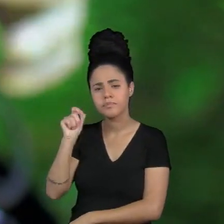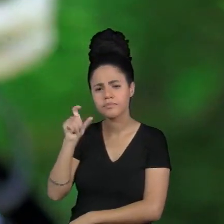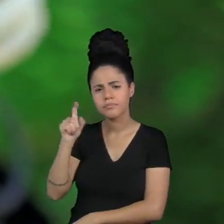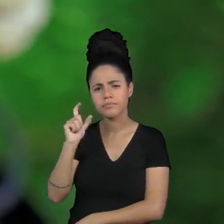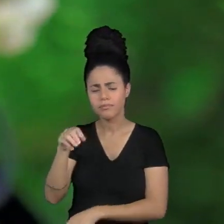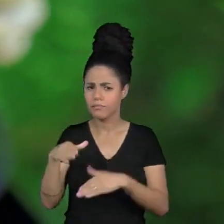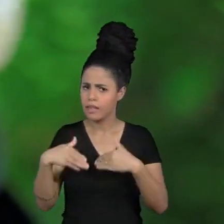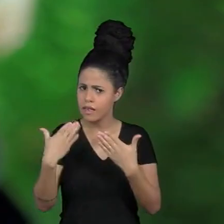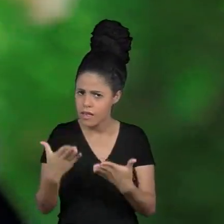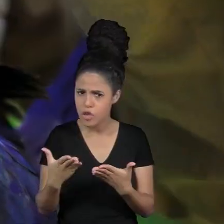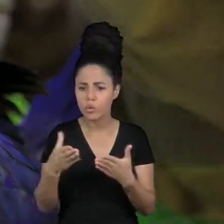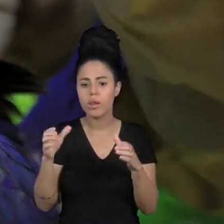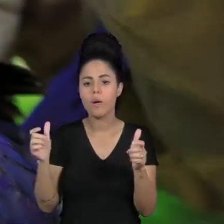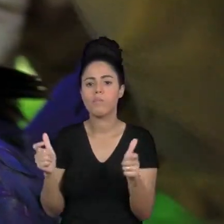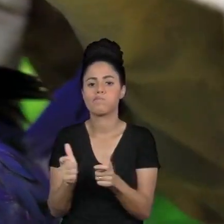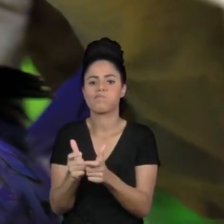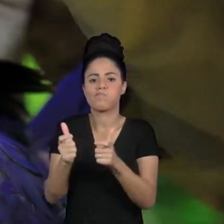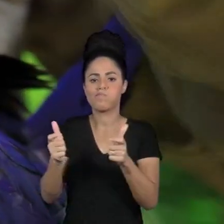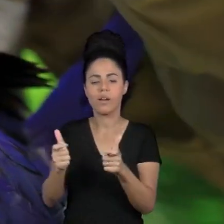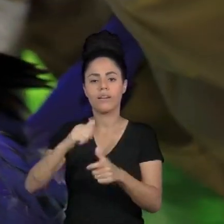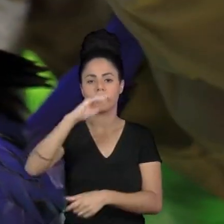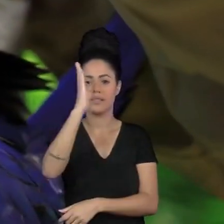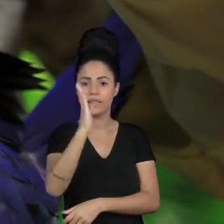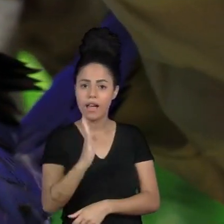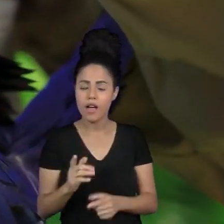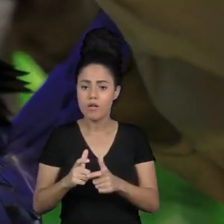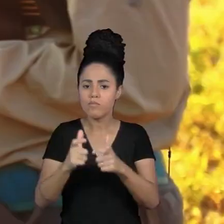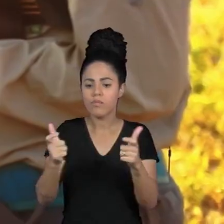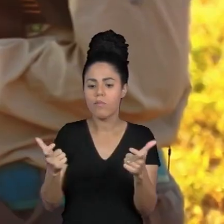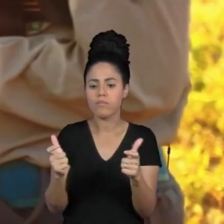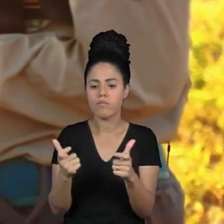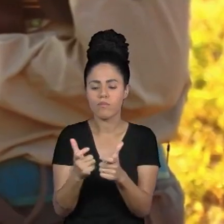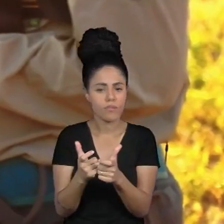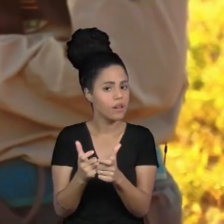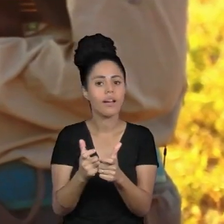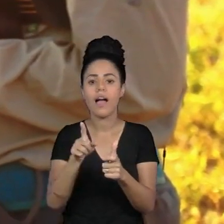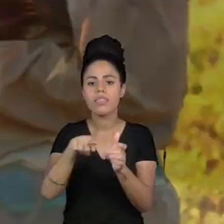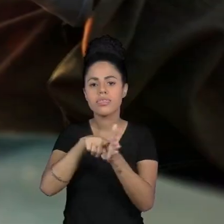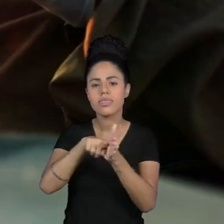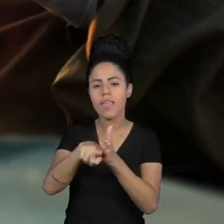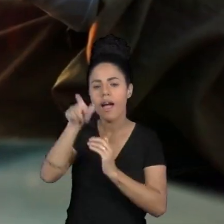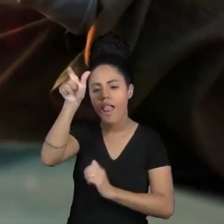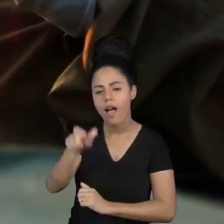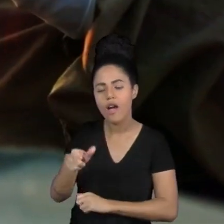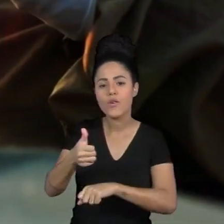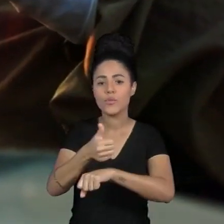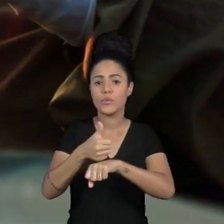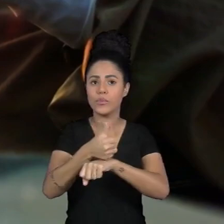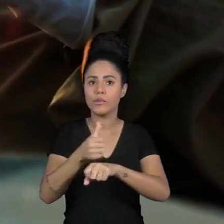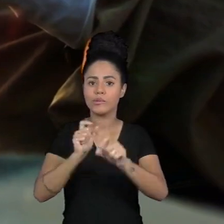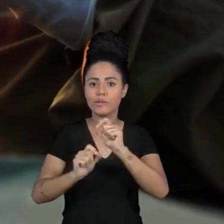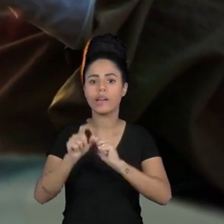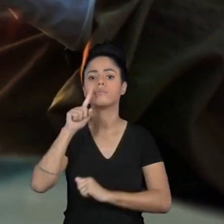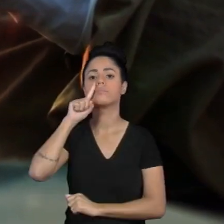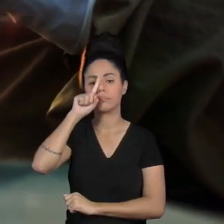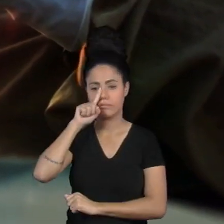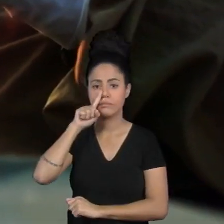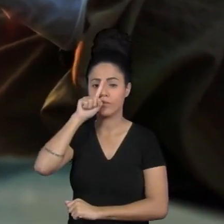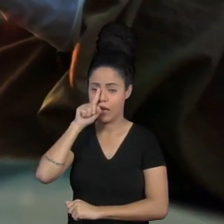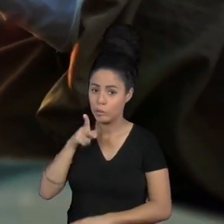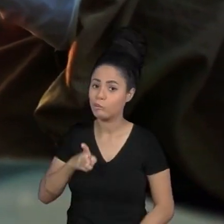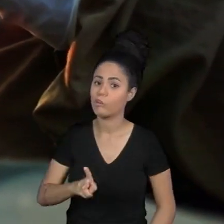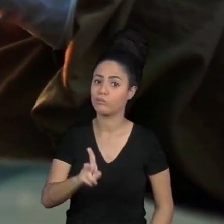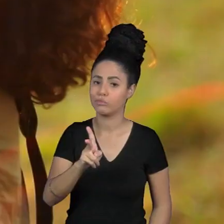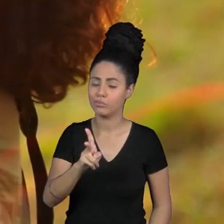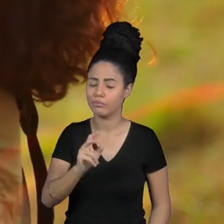espécie ter saído da lista brasileira de aves ameaçadas a pesquisadora ainda não descarta o perigo da extinção